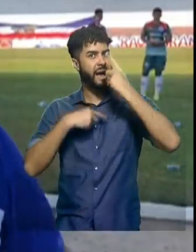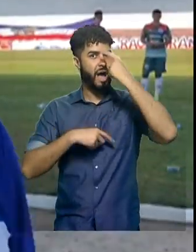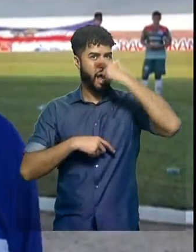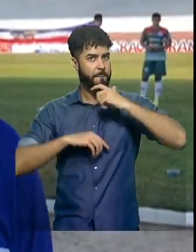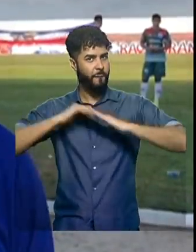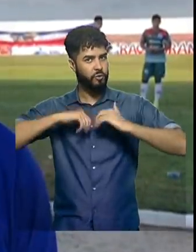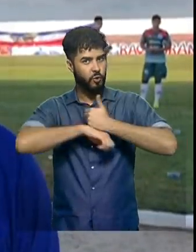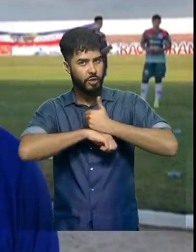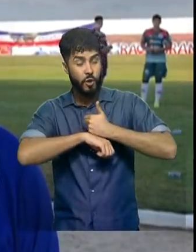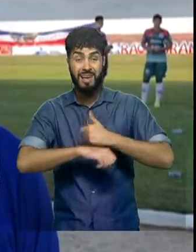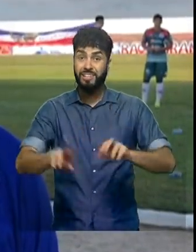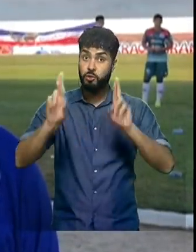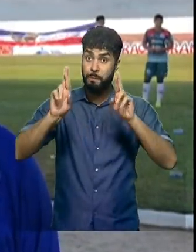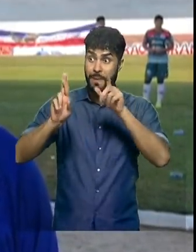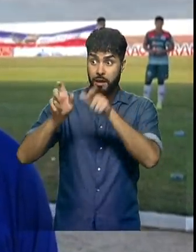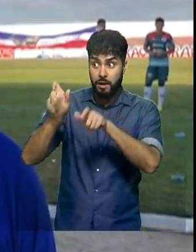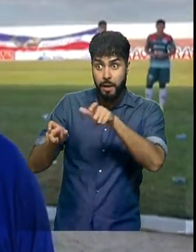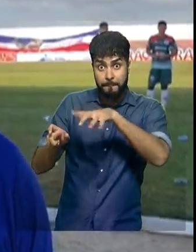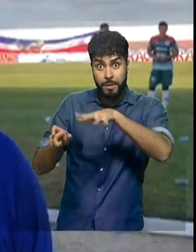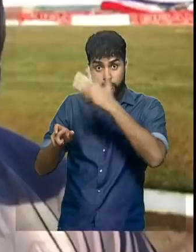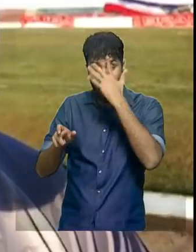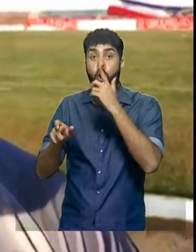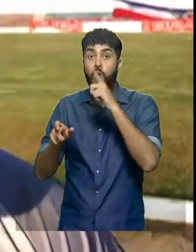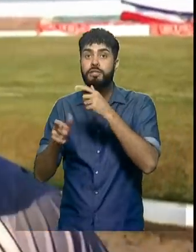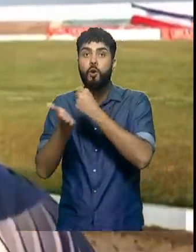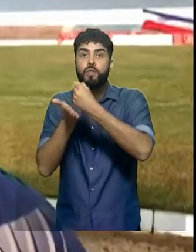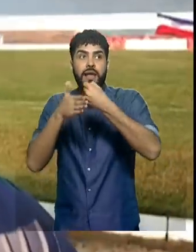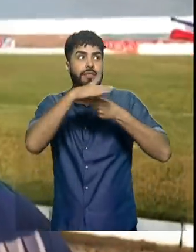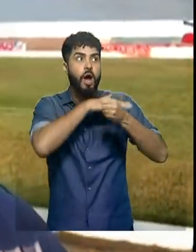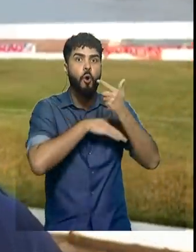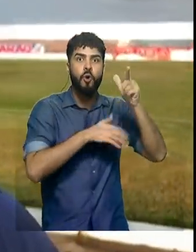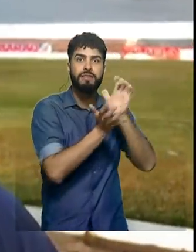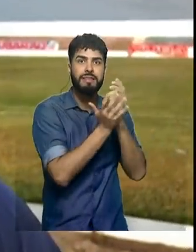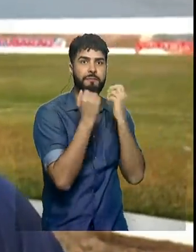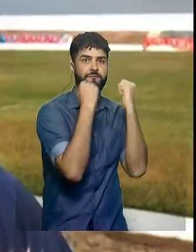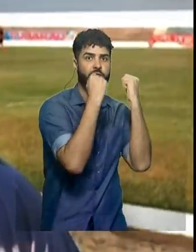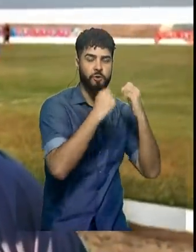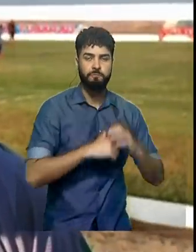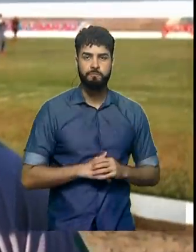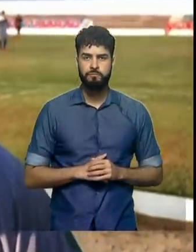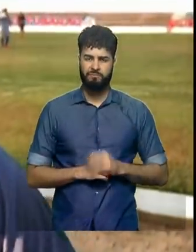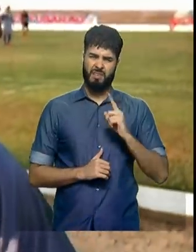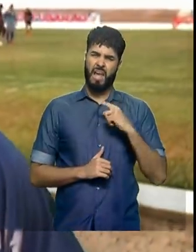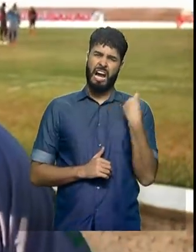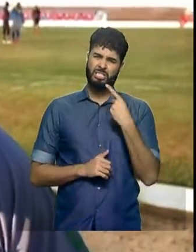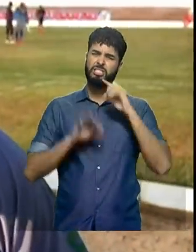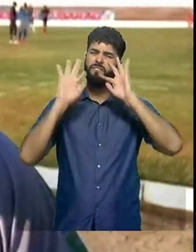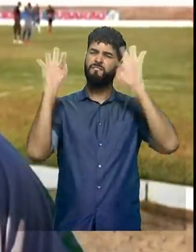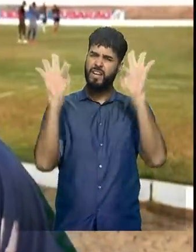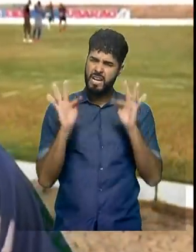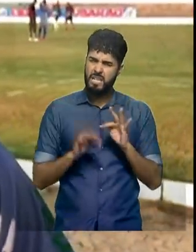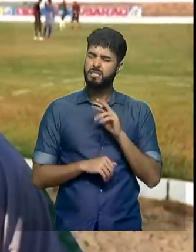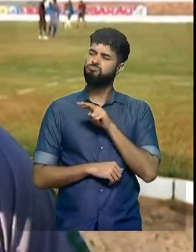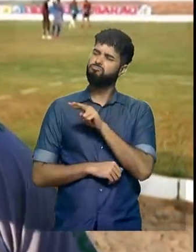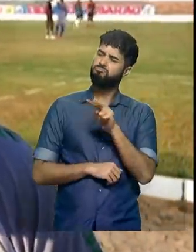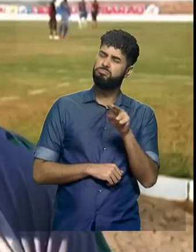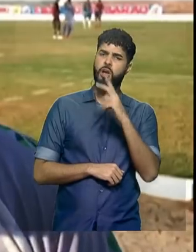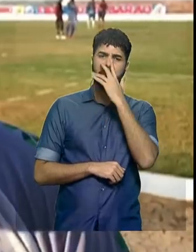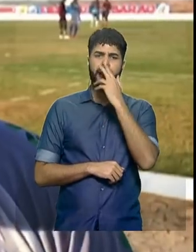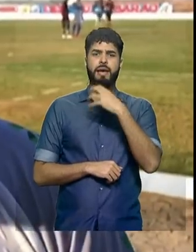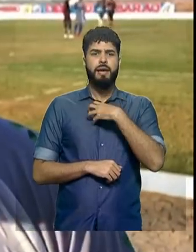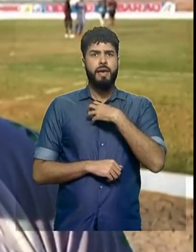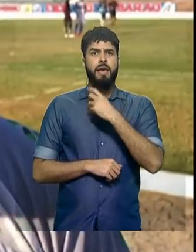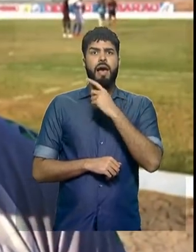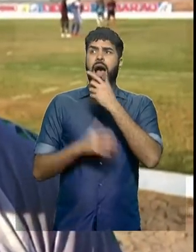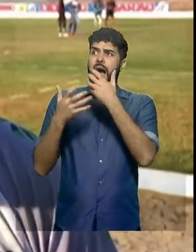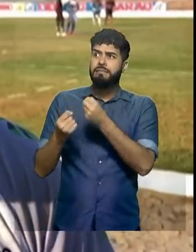jogadores aí que jogaram hoje possam ter oportunidade em grandes equipes. Isso é verdade, a gente fica feliz de ver que eles estão priorizando também